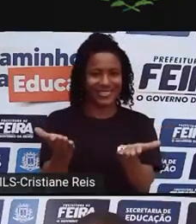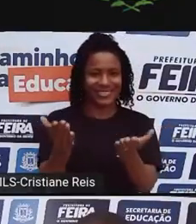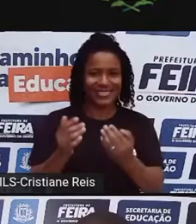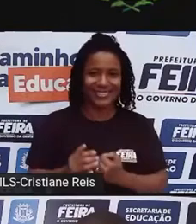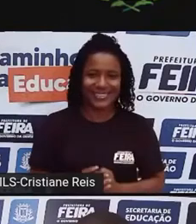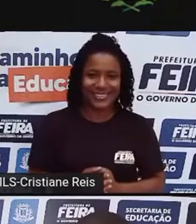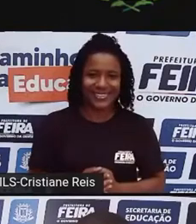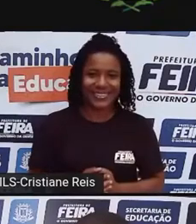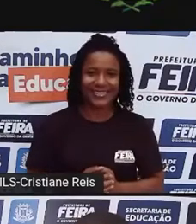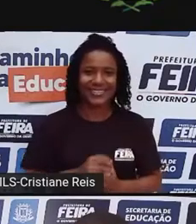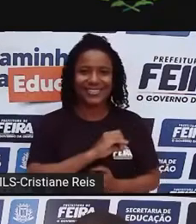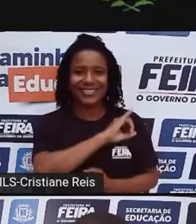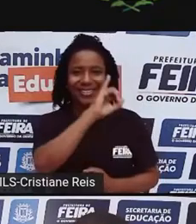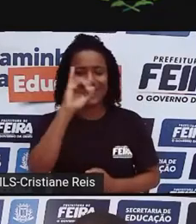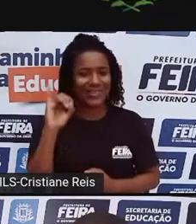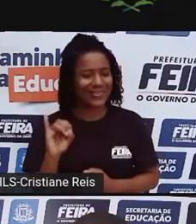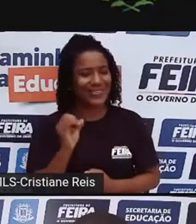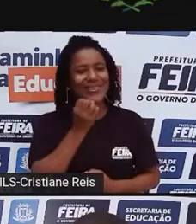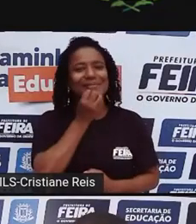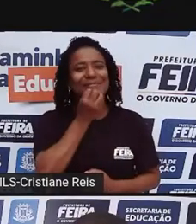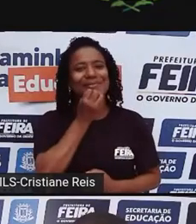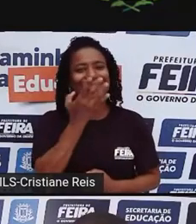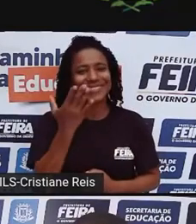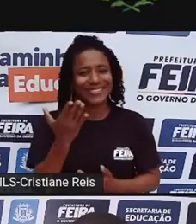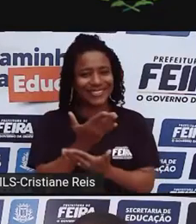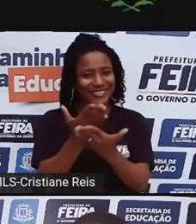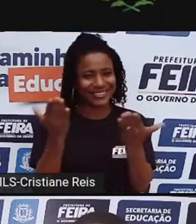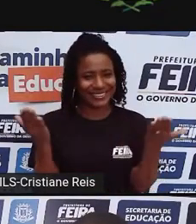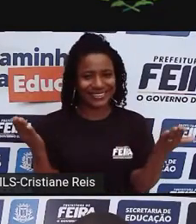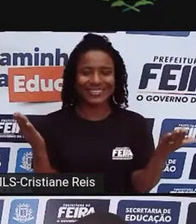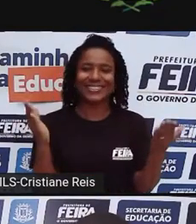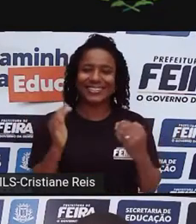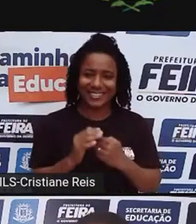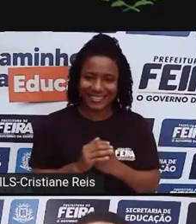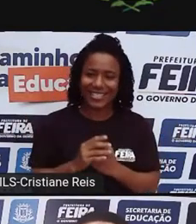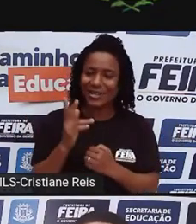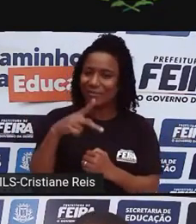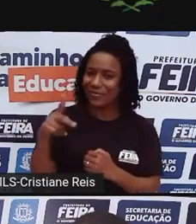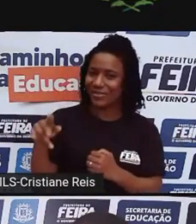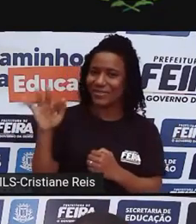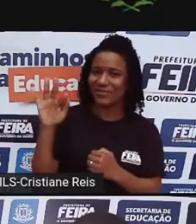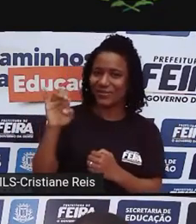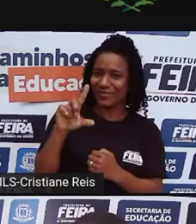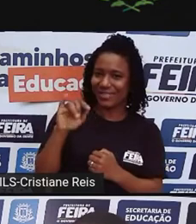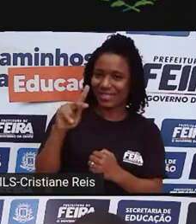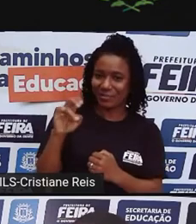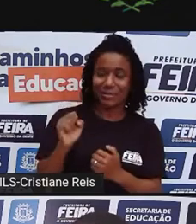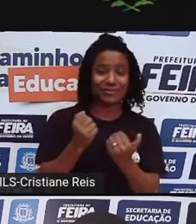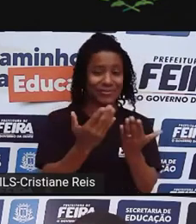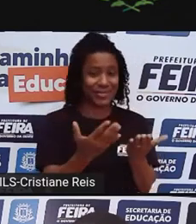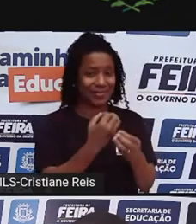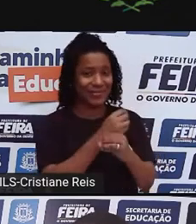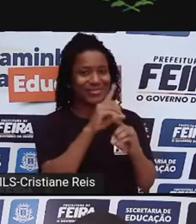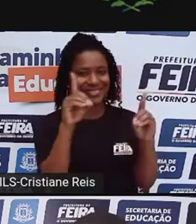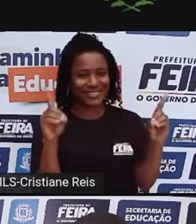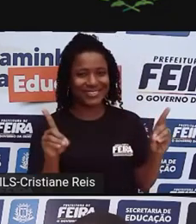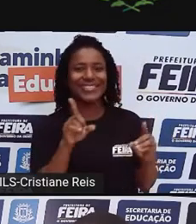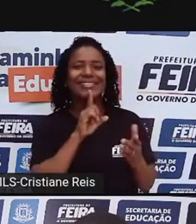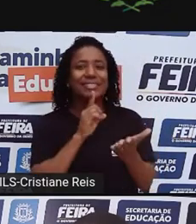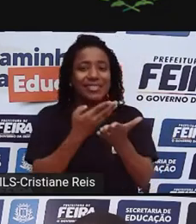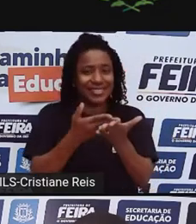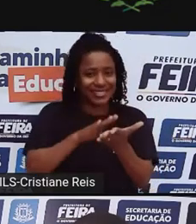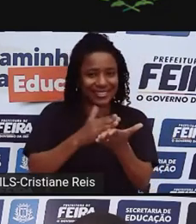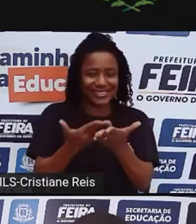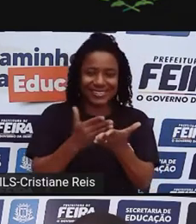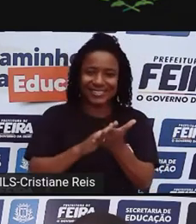Oi, gente. Bom dia. Bom dia, Felipe. Obrigado pelo convite. Bom dia, Cristiane Reis, que está fazendo a nossa tradução de livros.